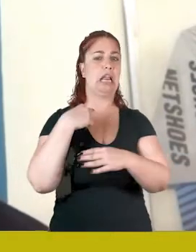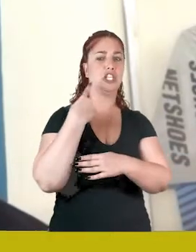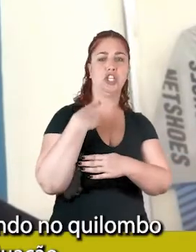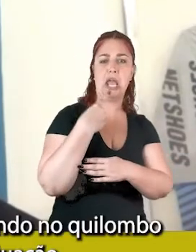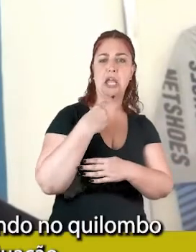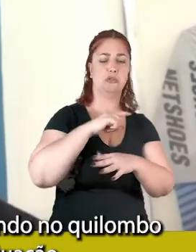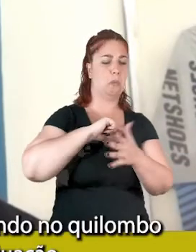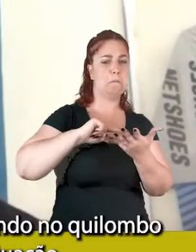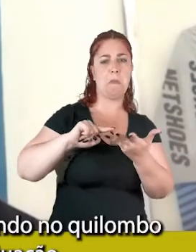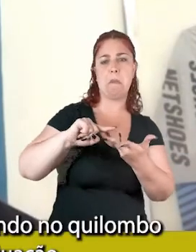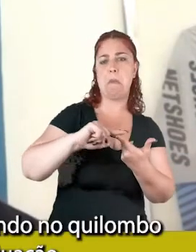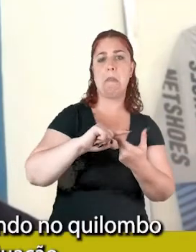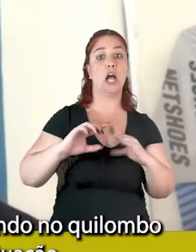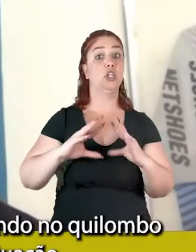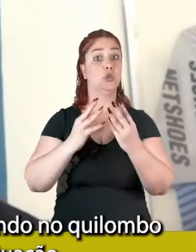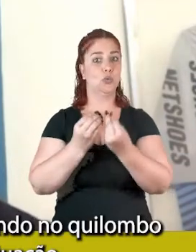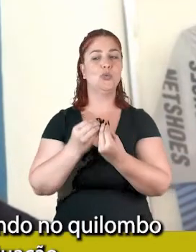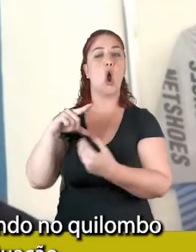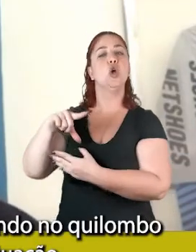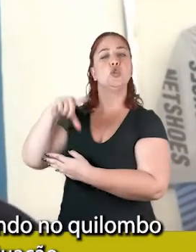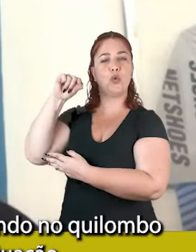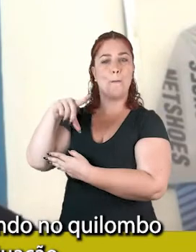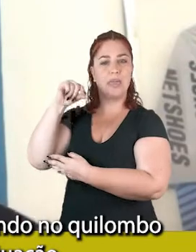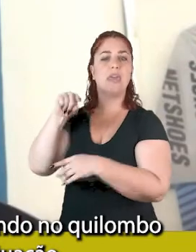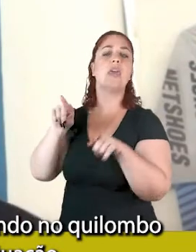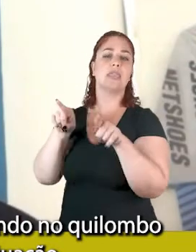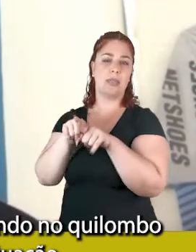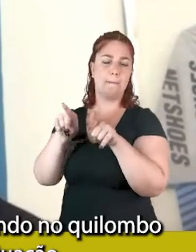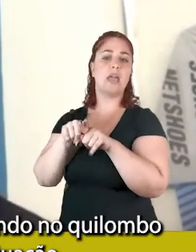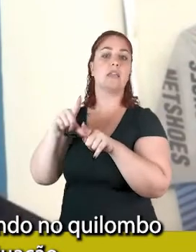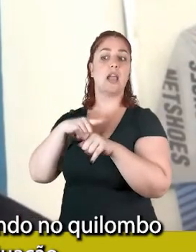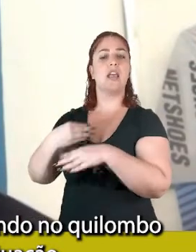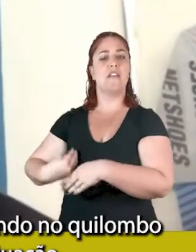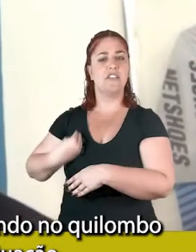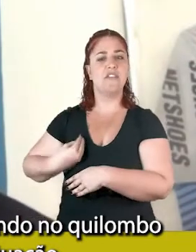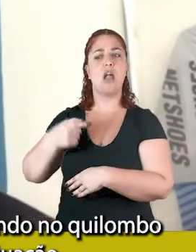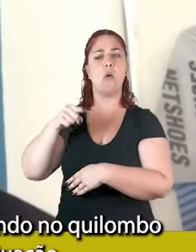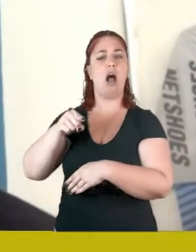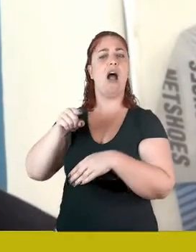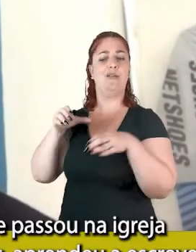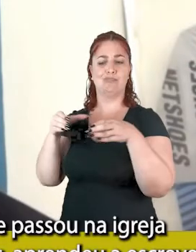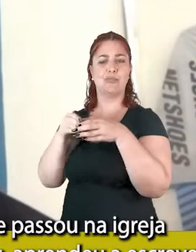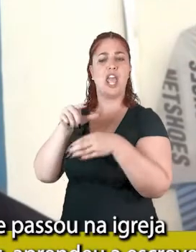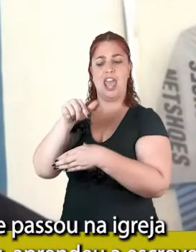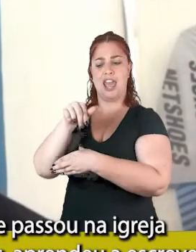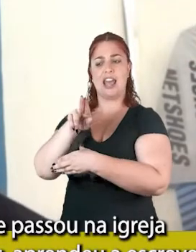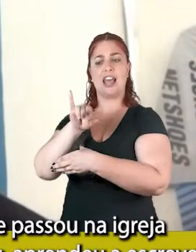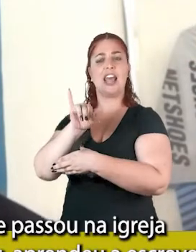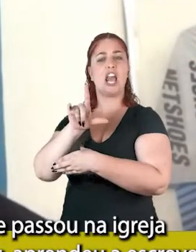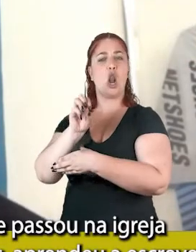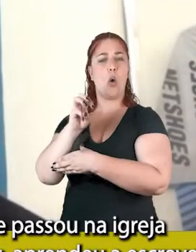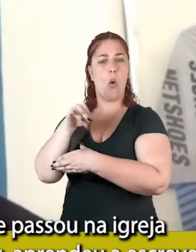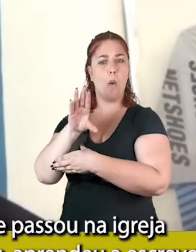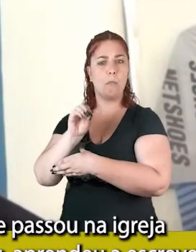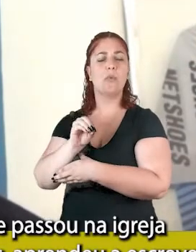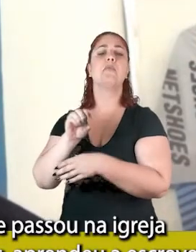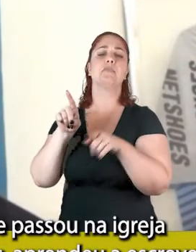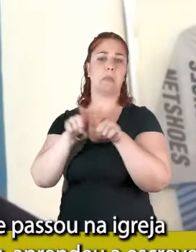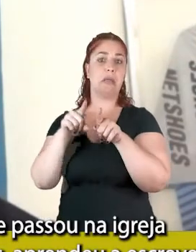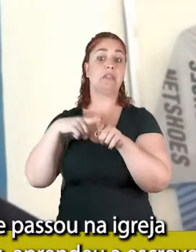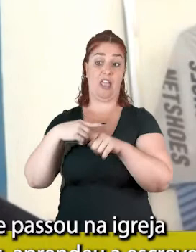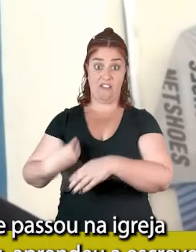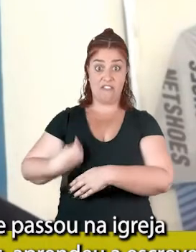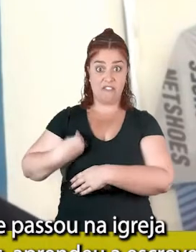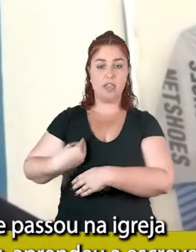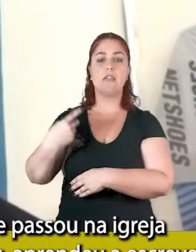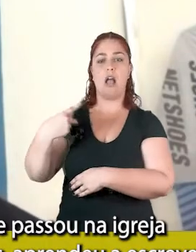em tudo, até zumbi, que mesmo vivendo no quilombo, com toda aquela situação, uma boa parte da vida dele, ele